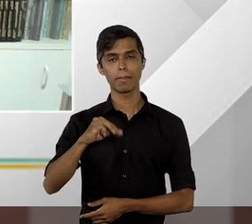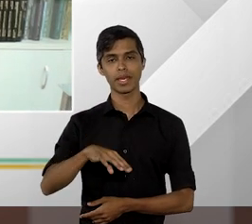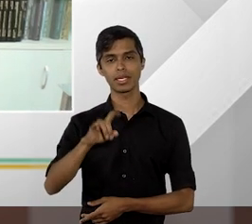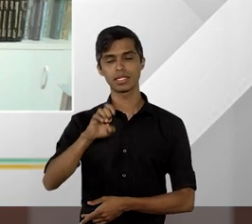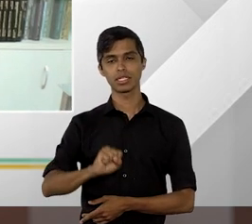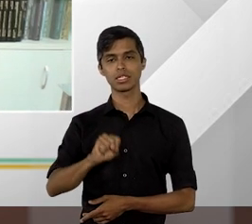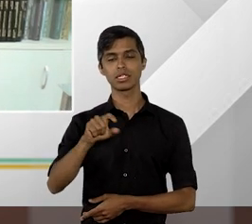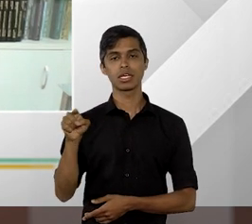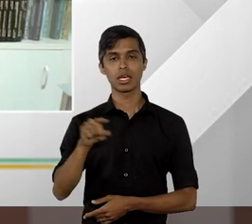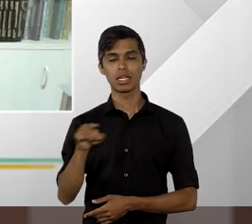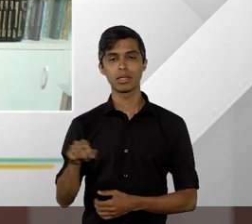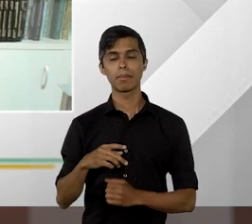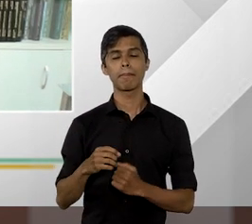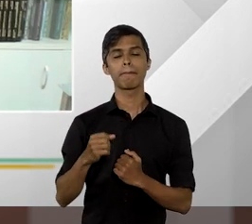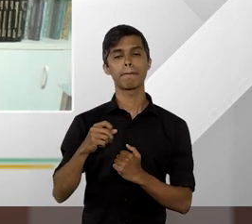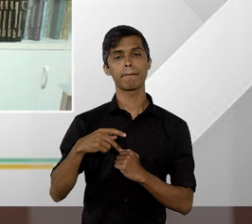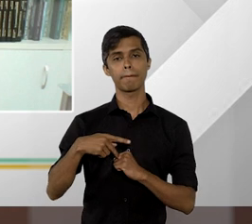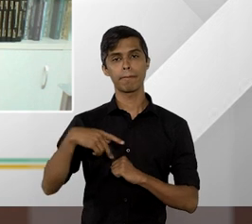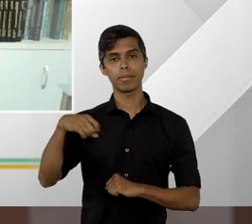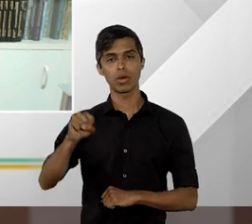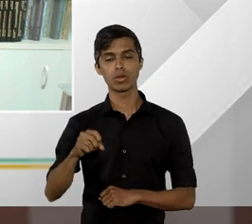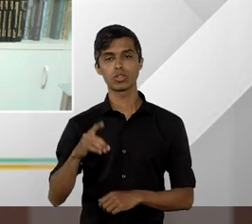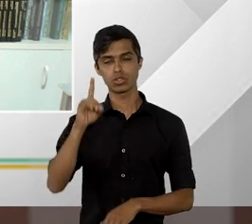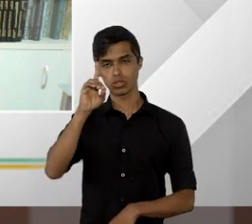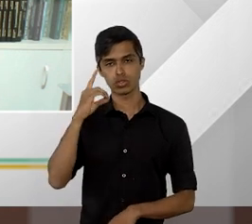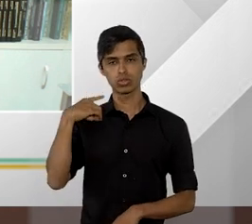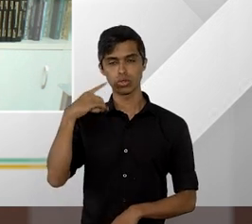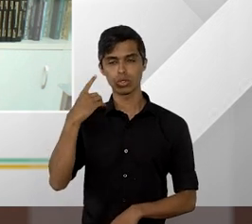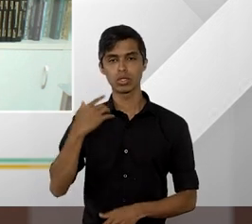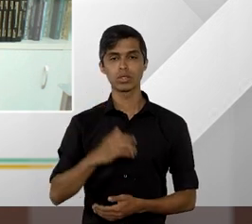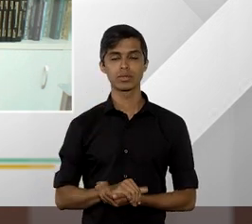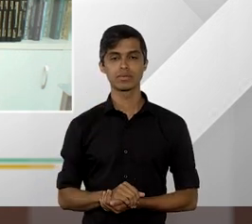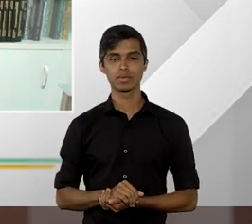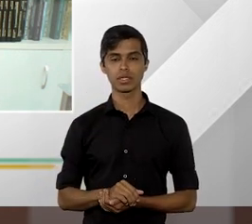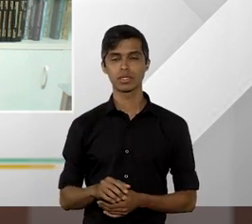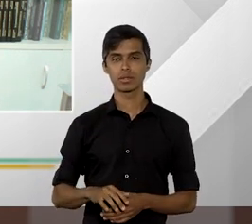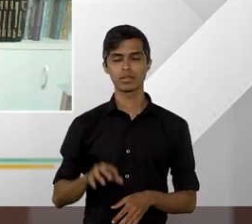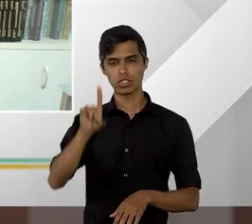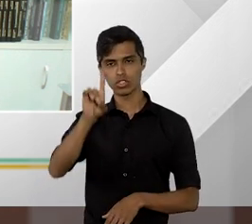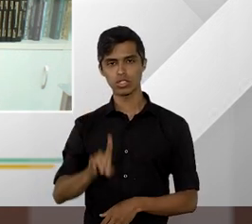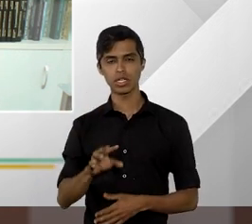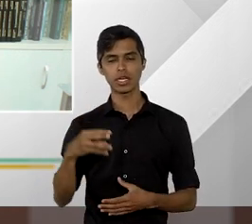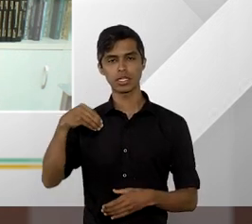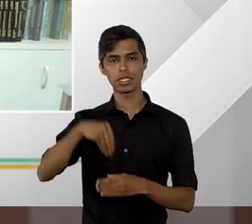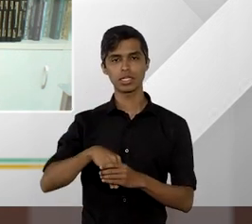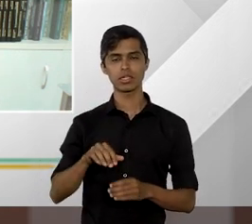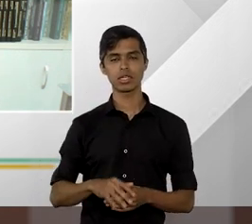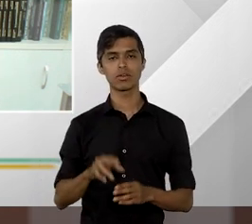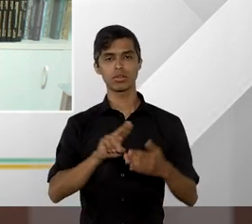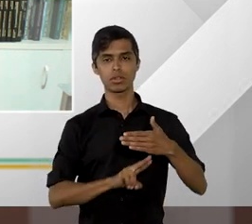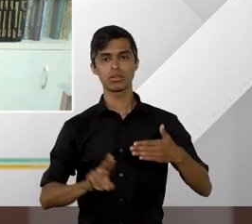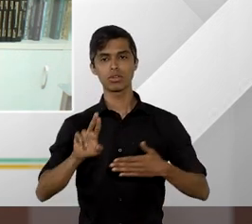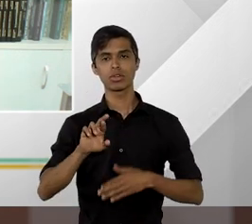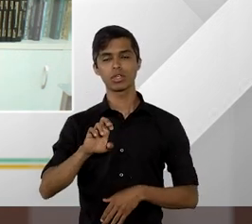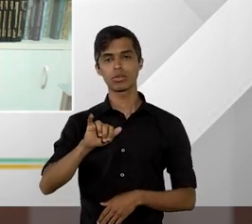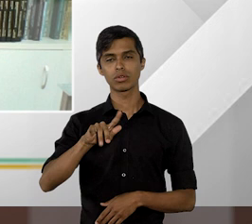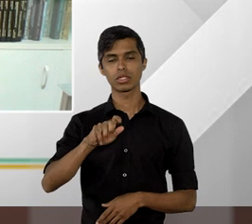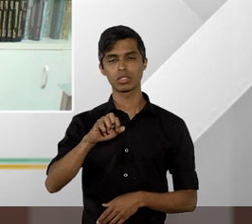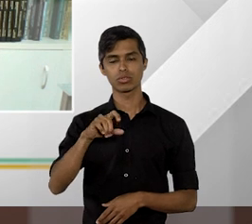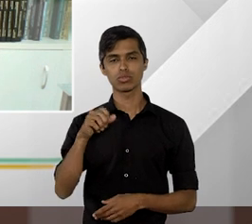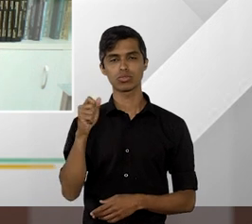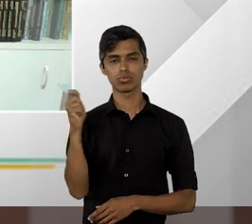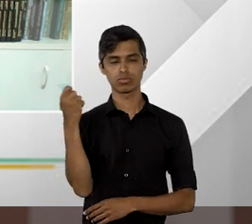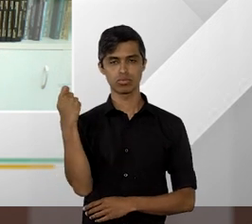-doutor em Direito pela Universidade Federal da Bahia, doutor e mestre em Direito pela Universidade Federal do Rio Grande do Sul,